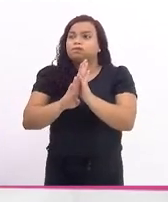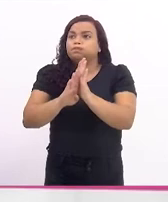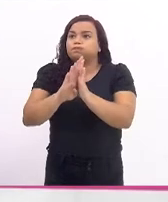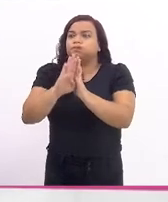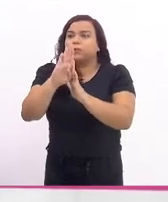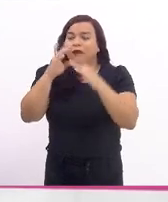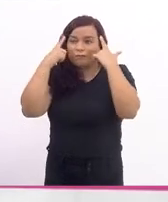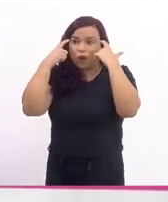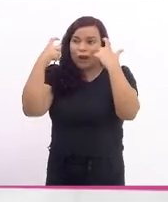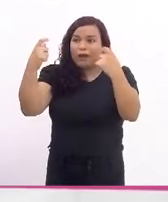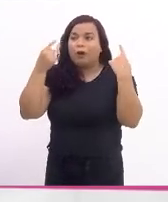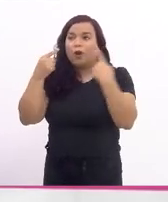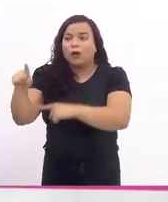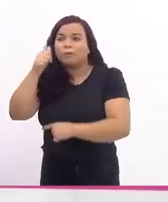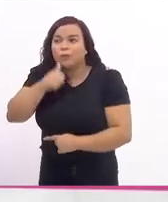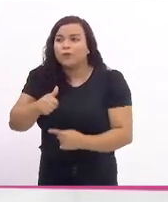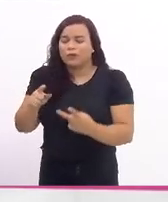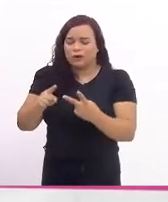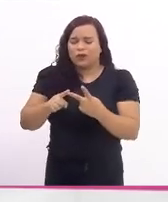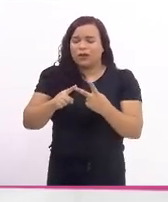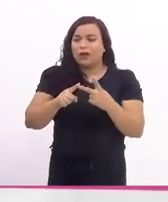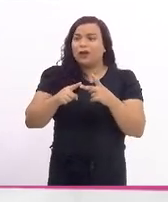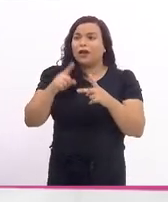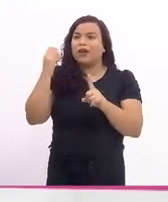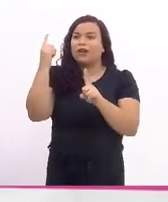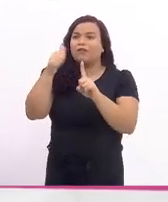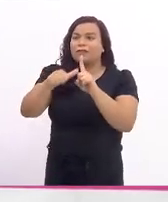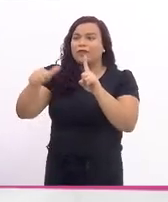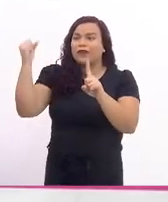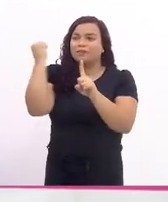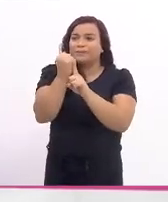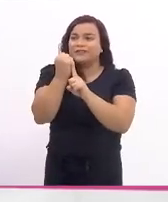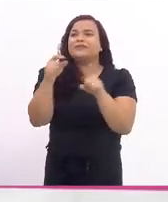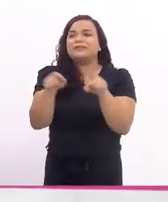absurdos no nosso país. E, vossa excelência, vem